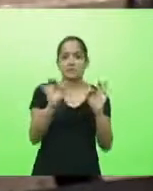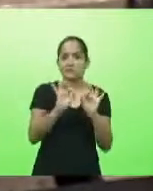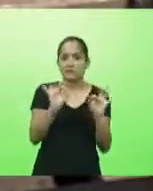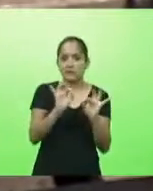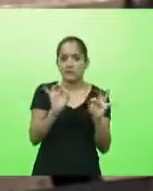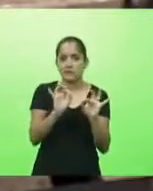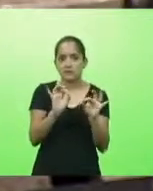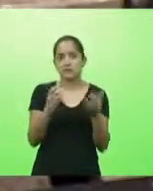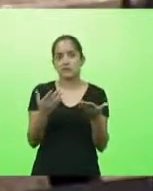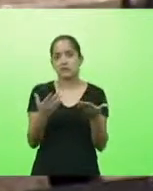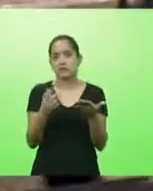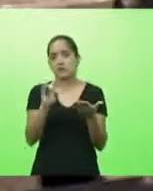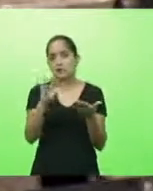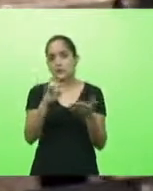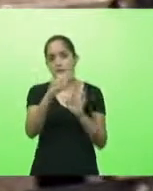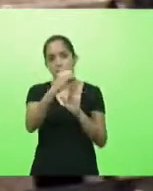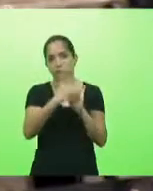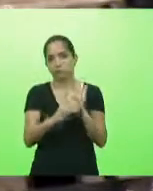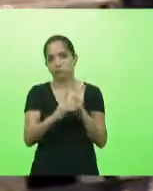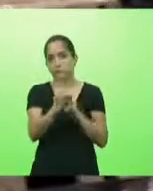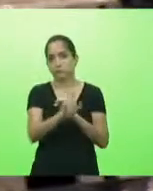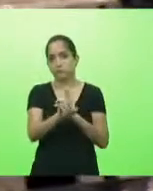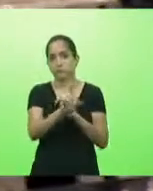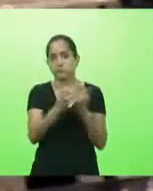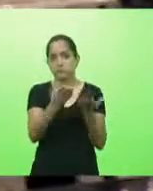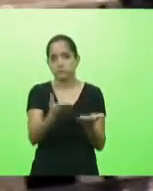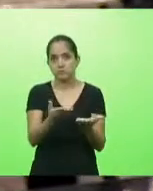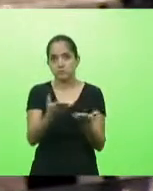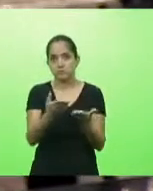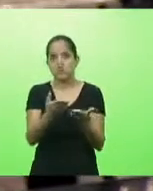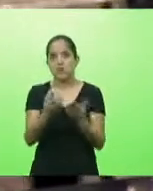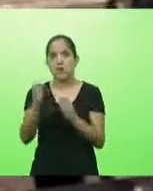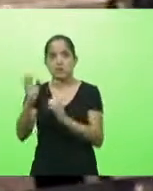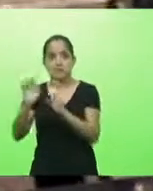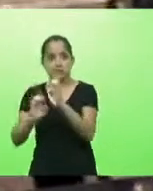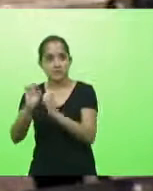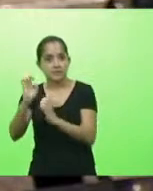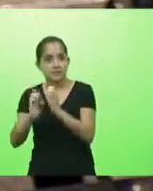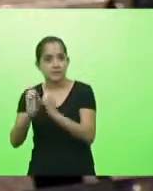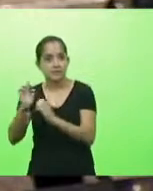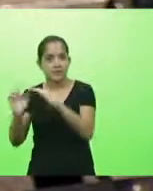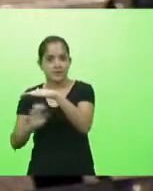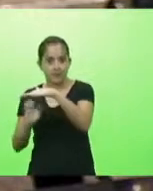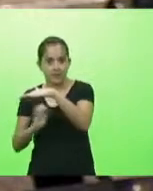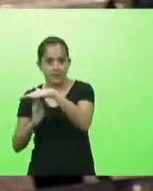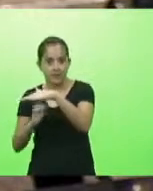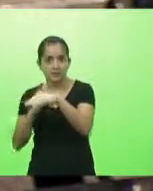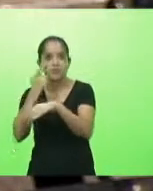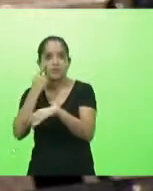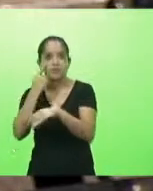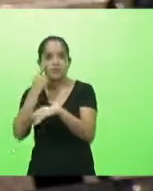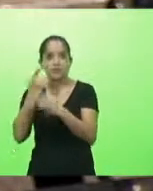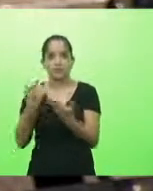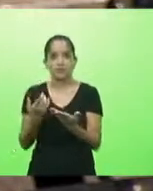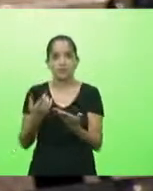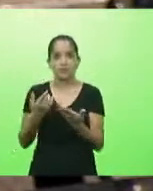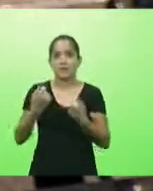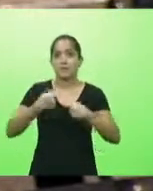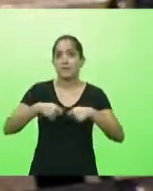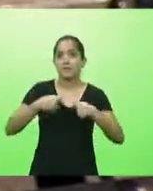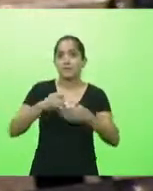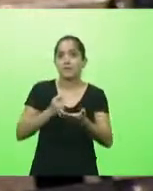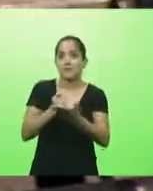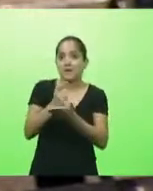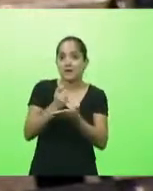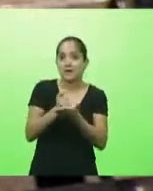serve para isso depoimentos desse mesmo empresário que entrou em contato com o senhor falou assim eu vou descumprir o decreto porque eu preciso pagar